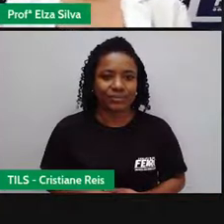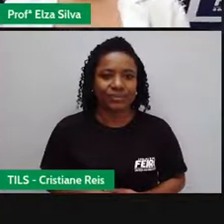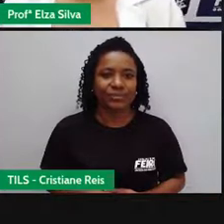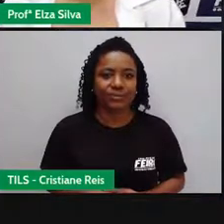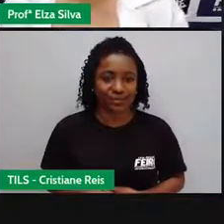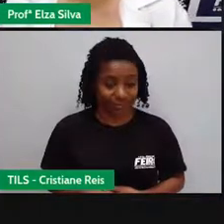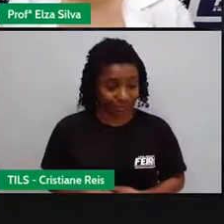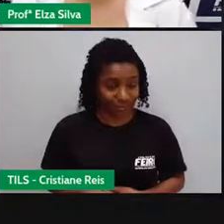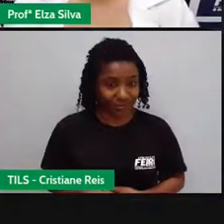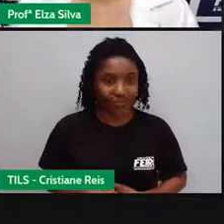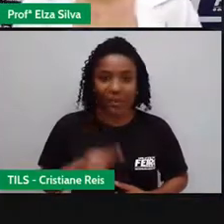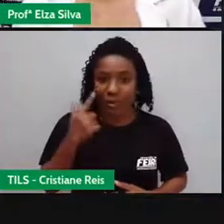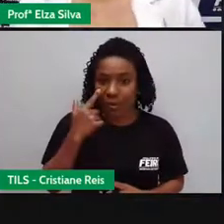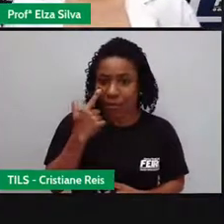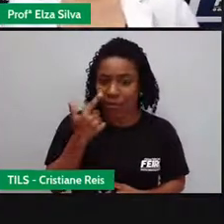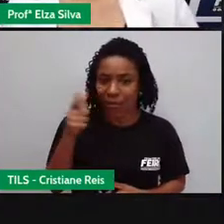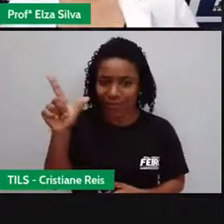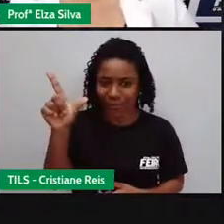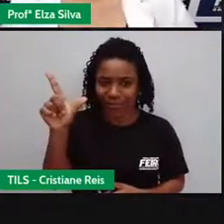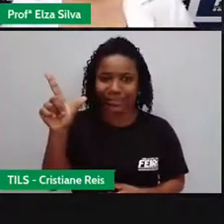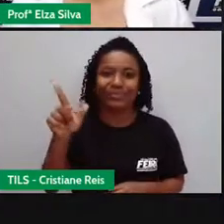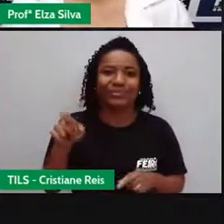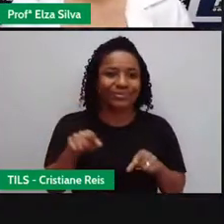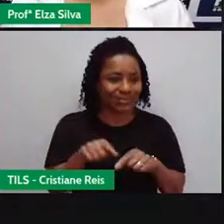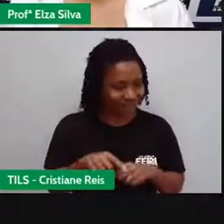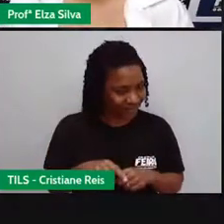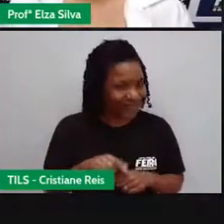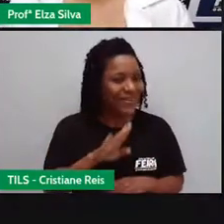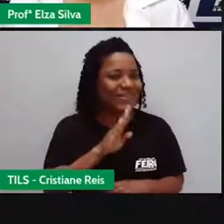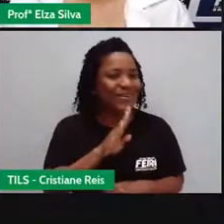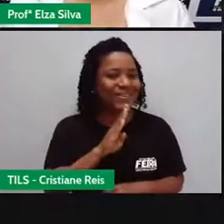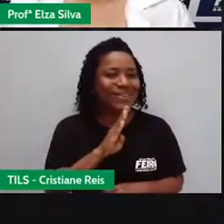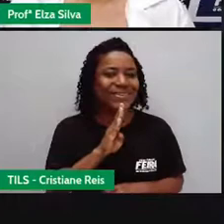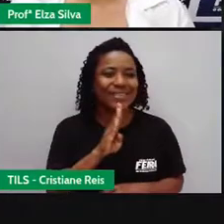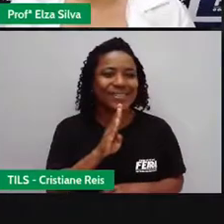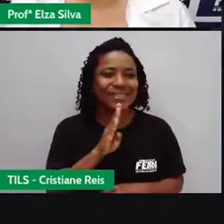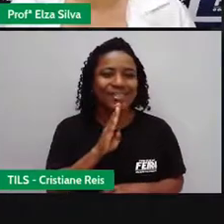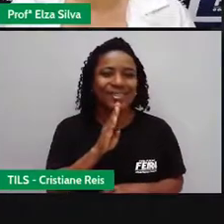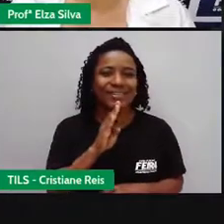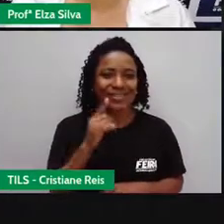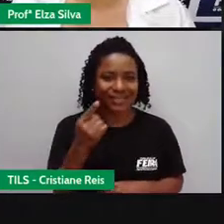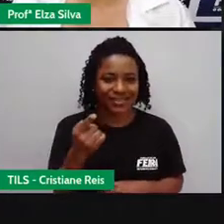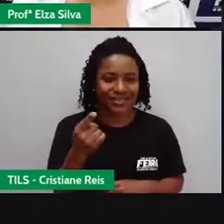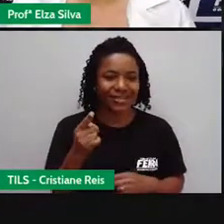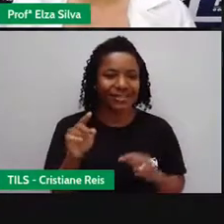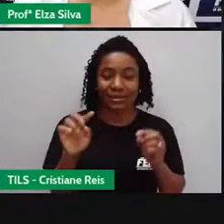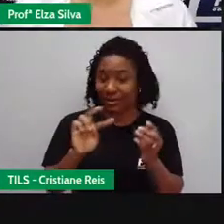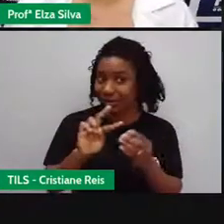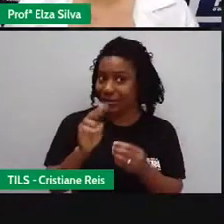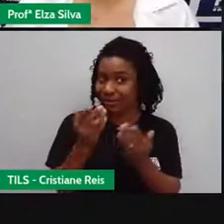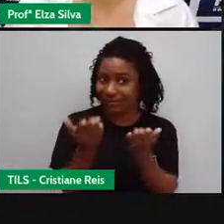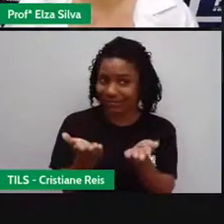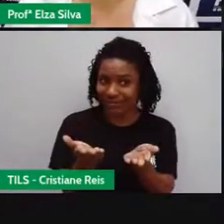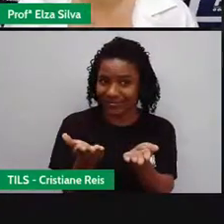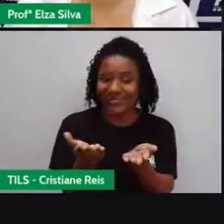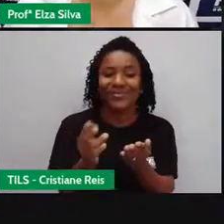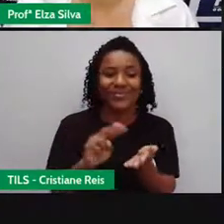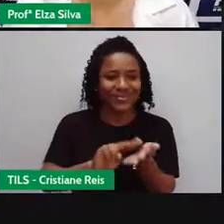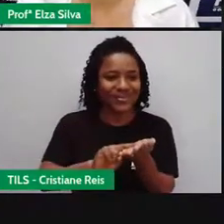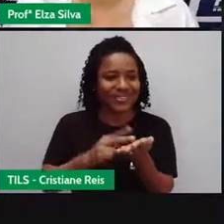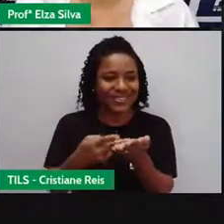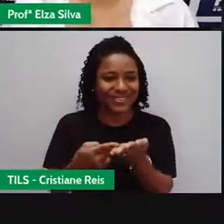Outro símbolo que vocês conhecem muito bem São as EIC medals, as medalhas olímpicas